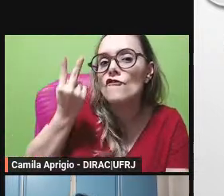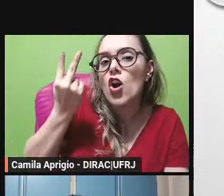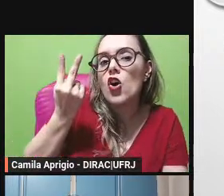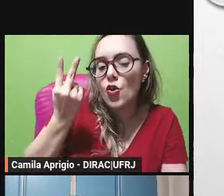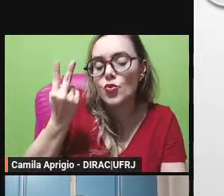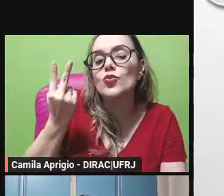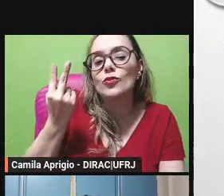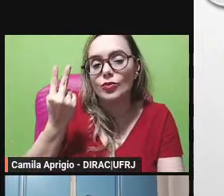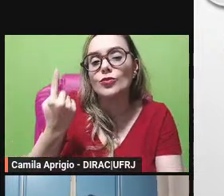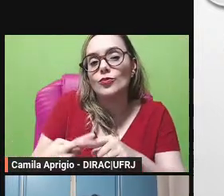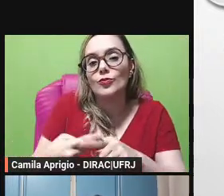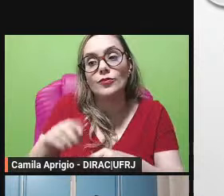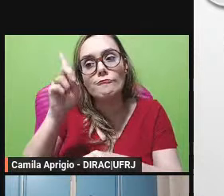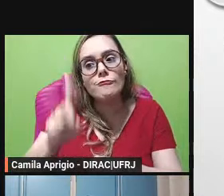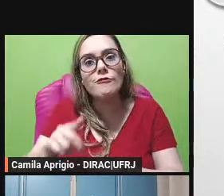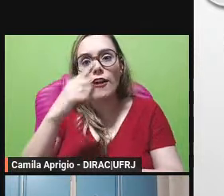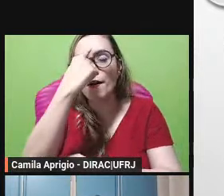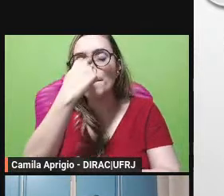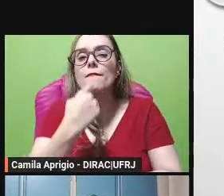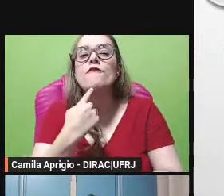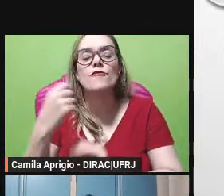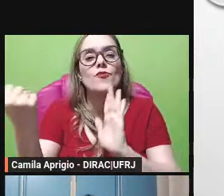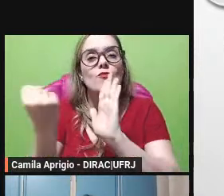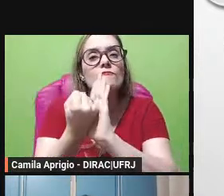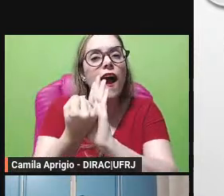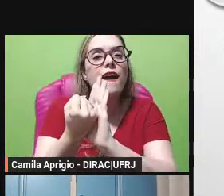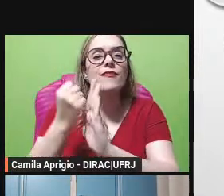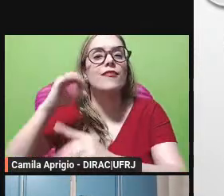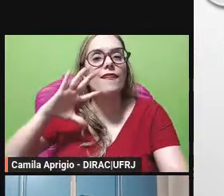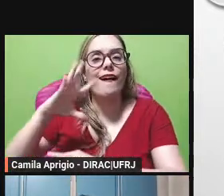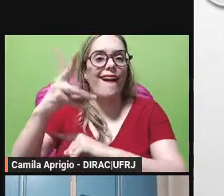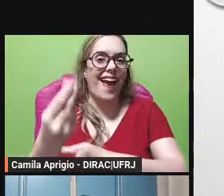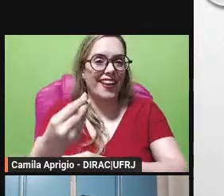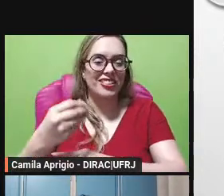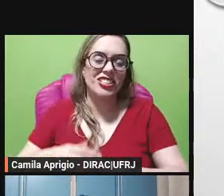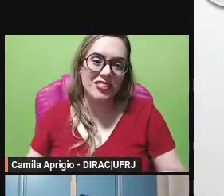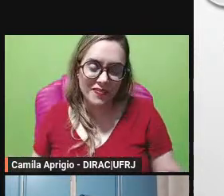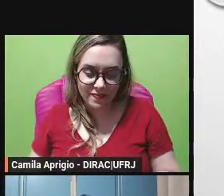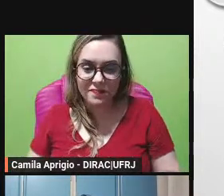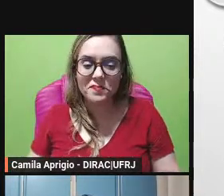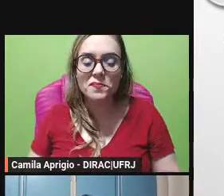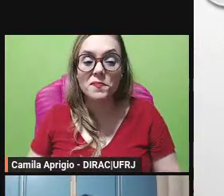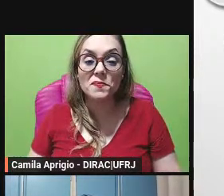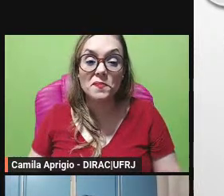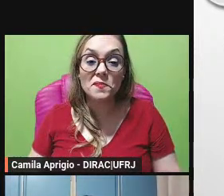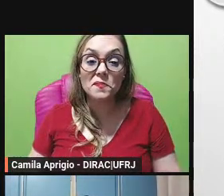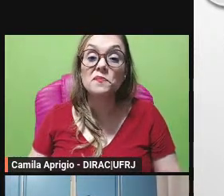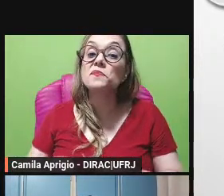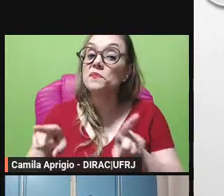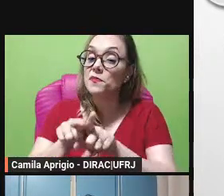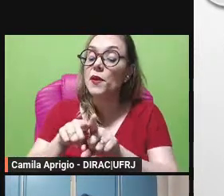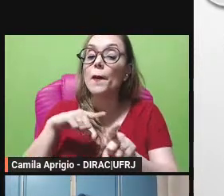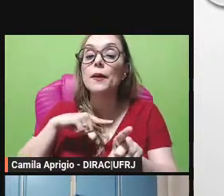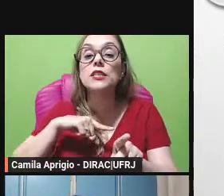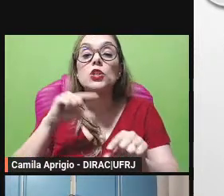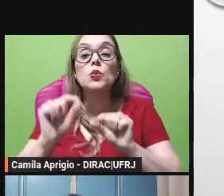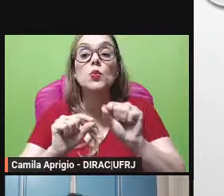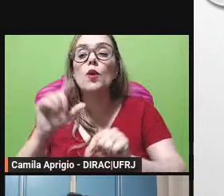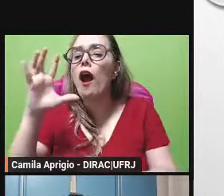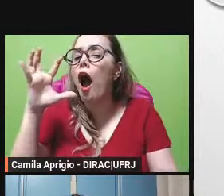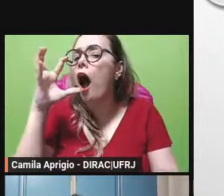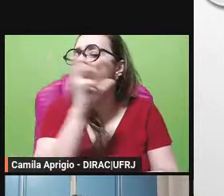seu caráter artístico e aí o próximo slide vai finalizar essa rápida abordagem aí dessa